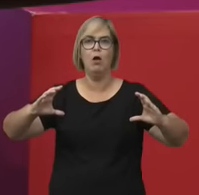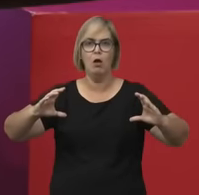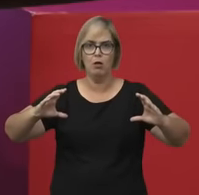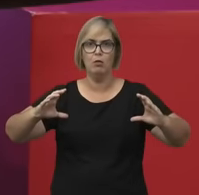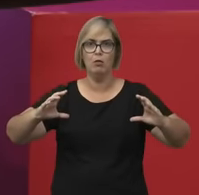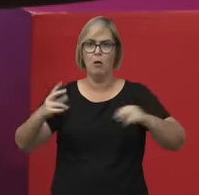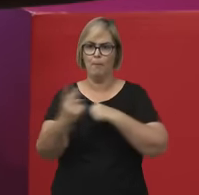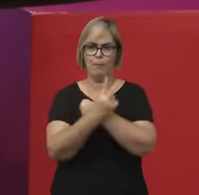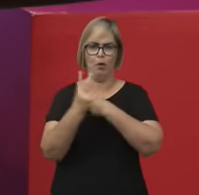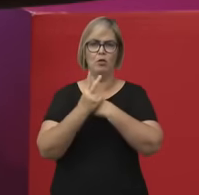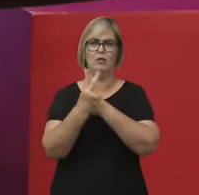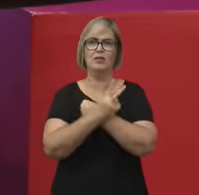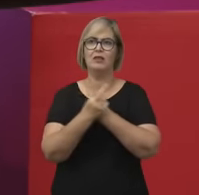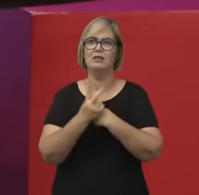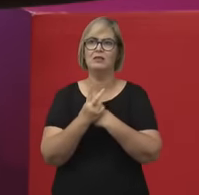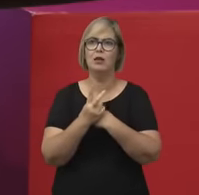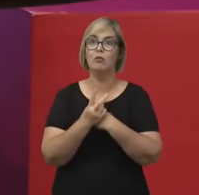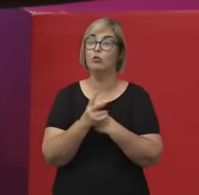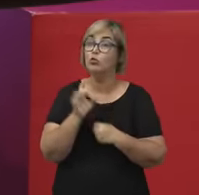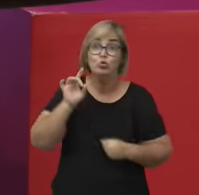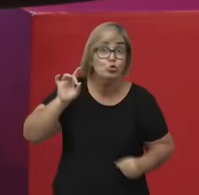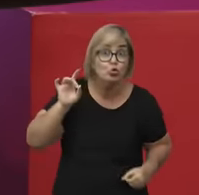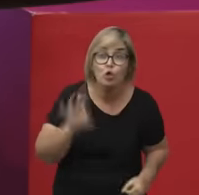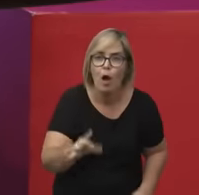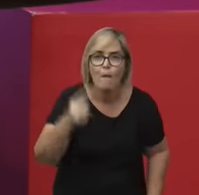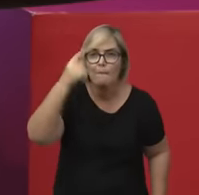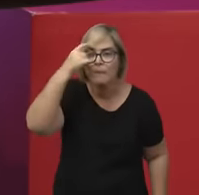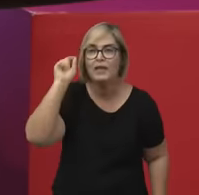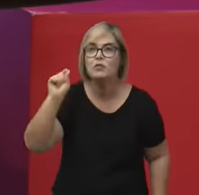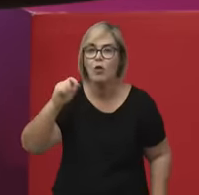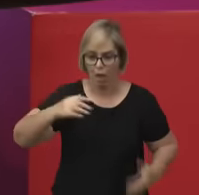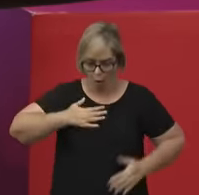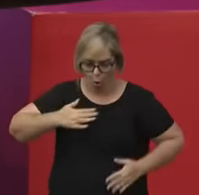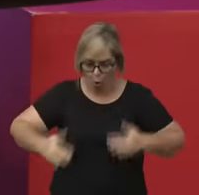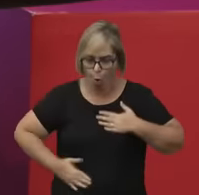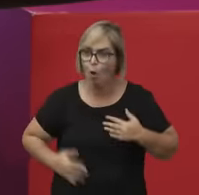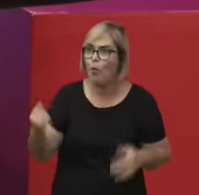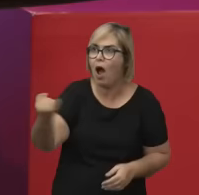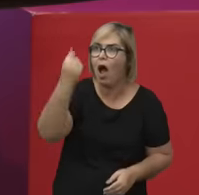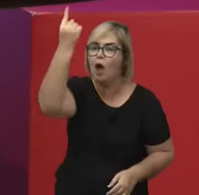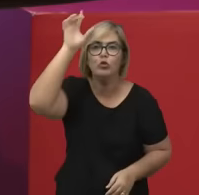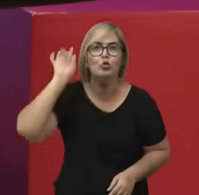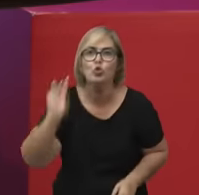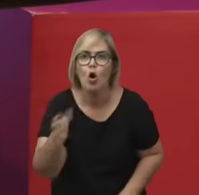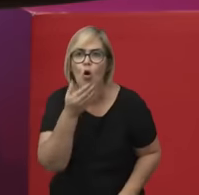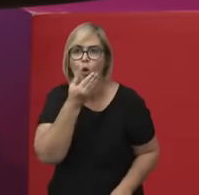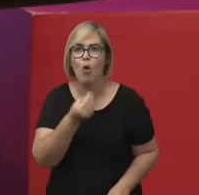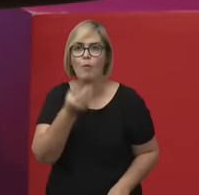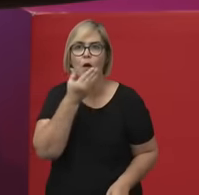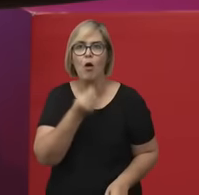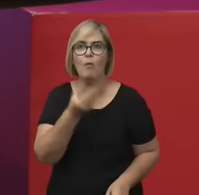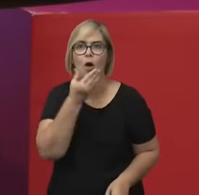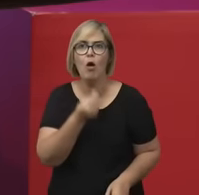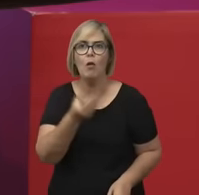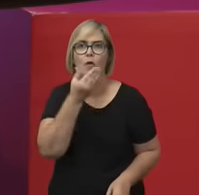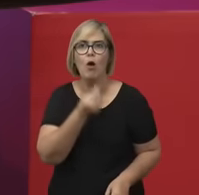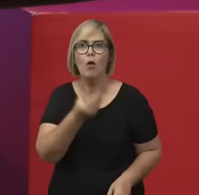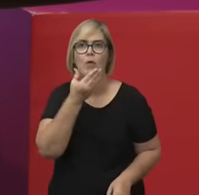fazem com que o produto construído, o produto criado, seja falho, se ele quer ser um produto que atenda a todos.